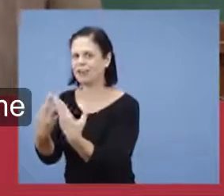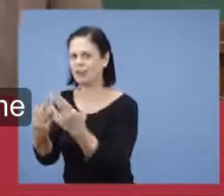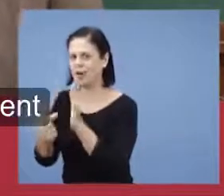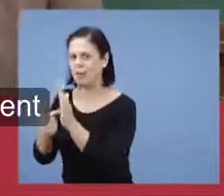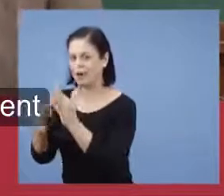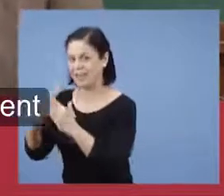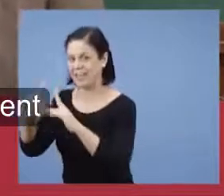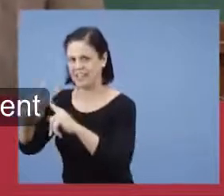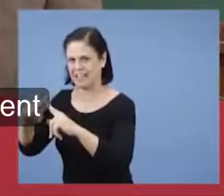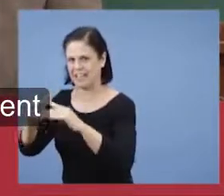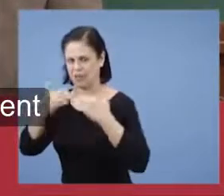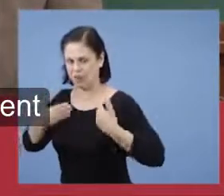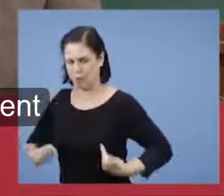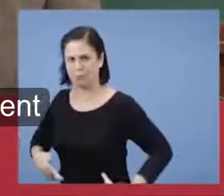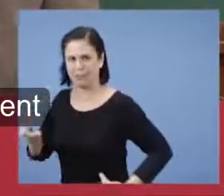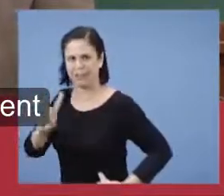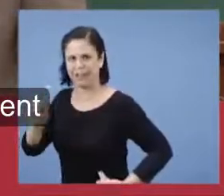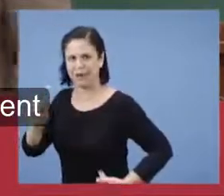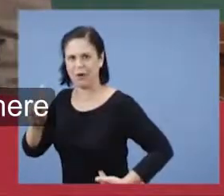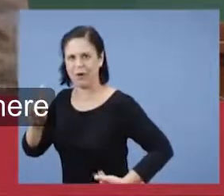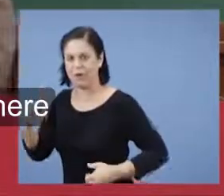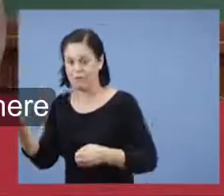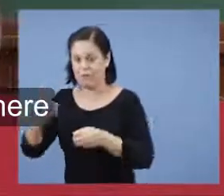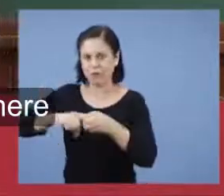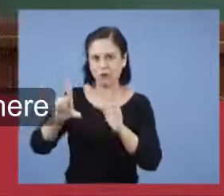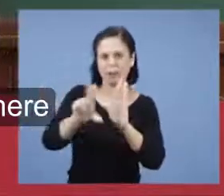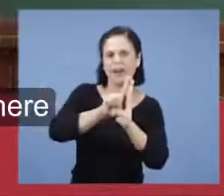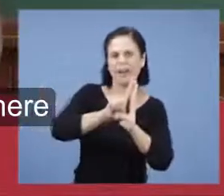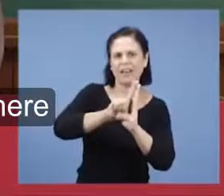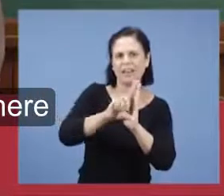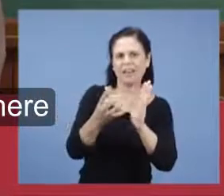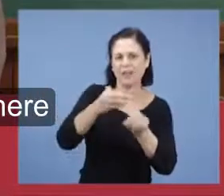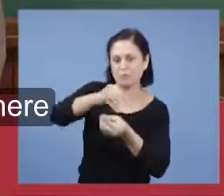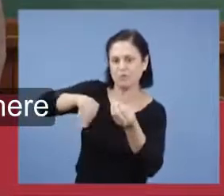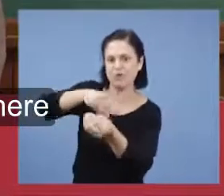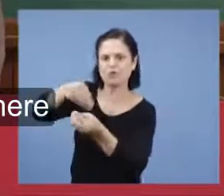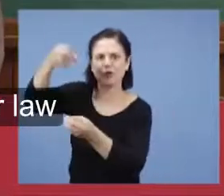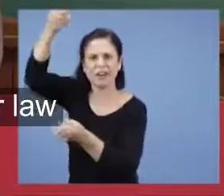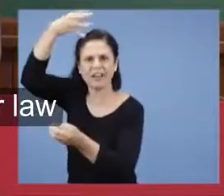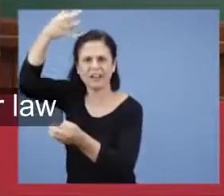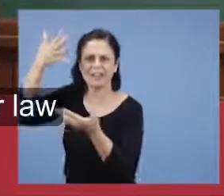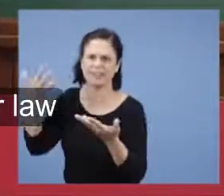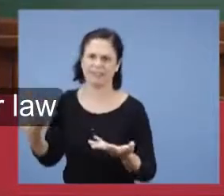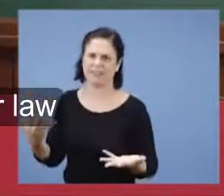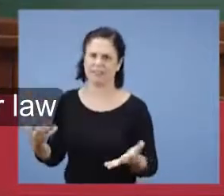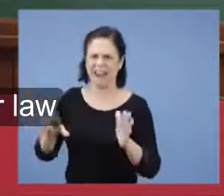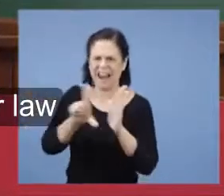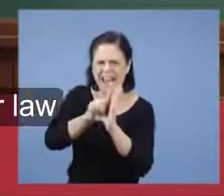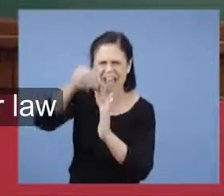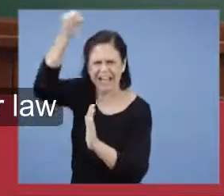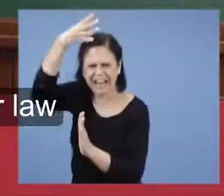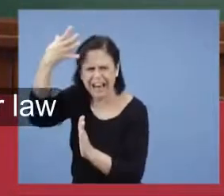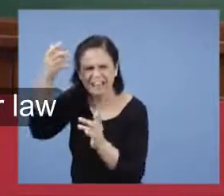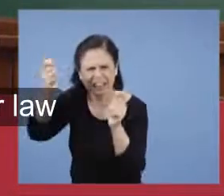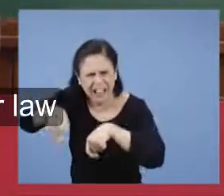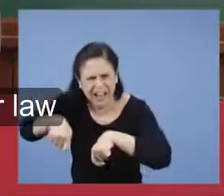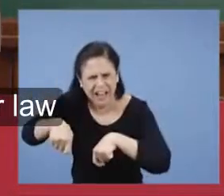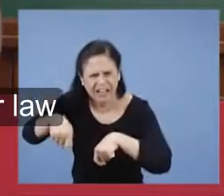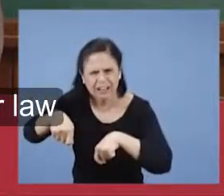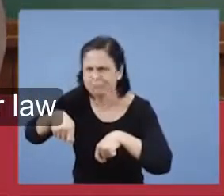Pegando os ritos e os ensinos do Velho Testamento. Querendo misturar com a graça aqui. Porque lei com graça não existe.